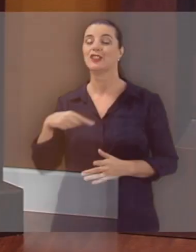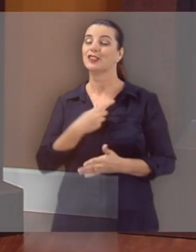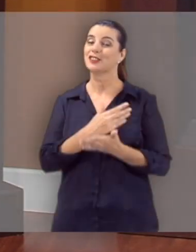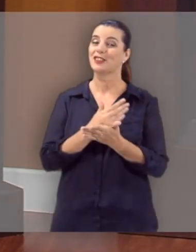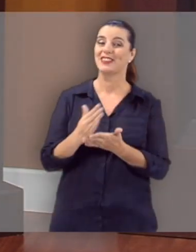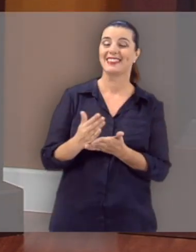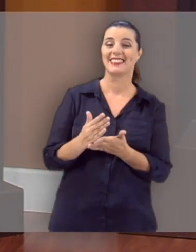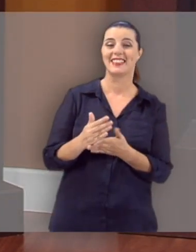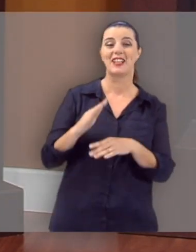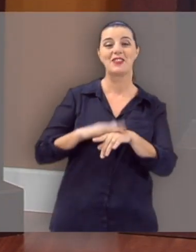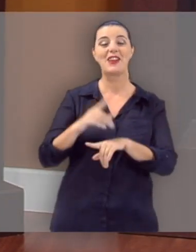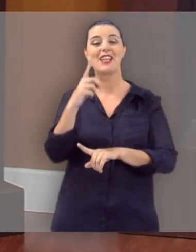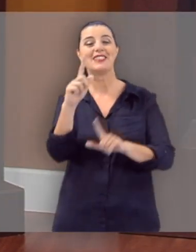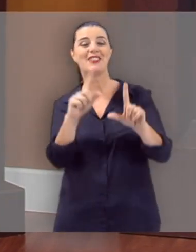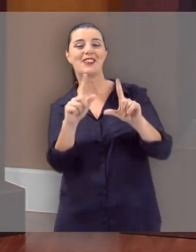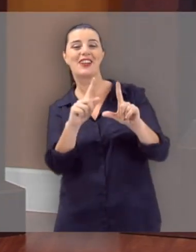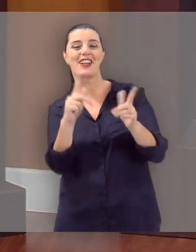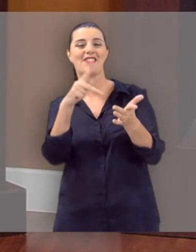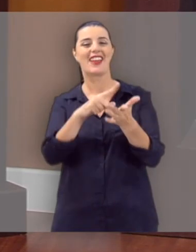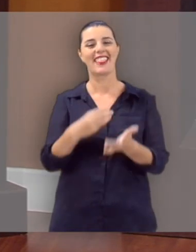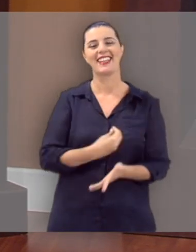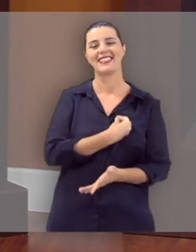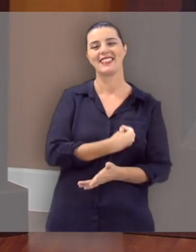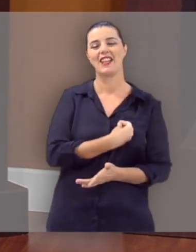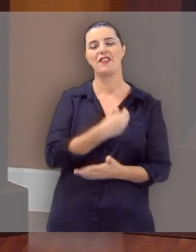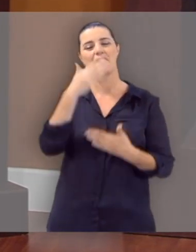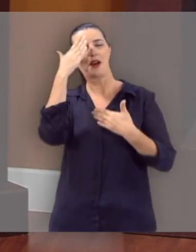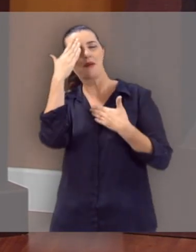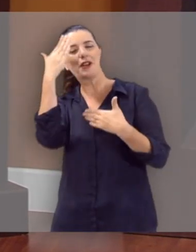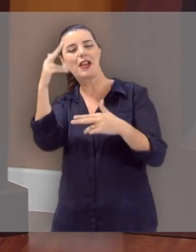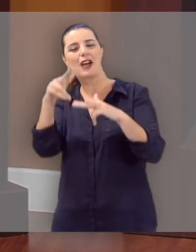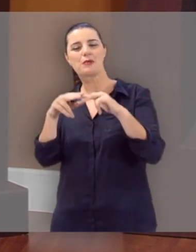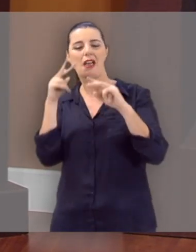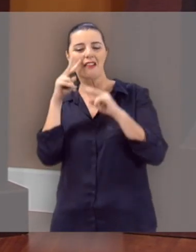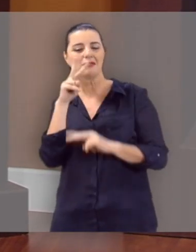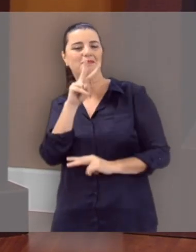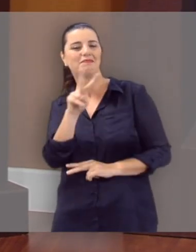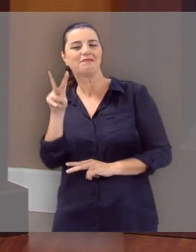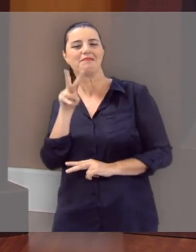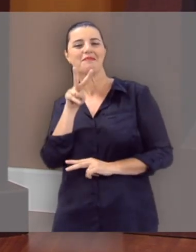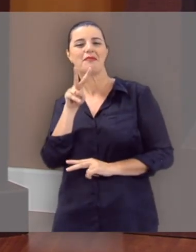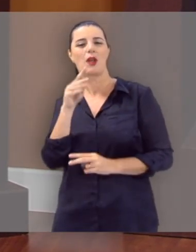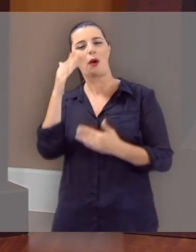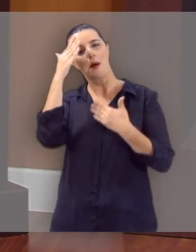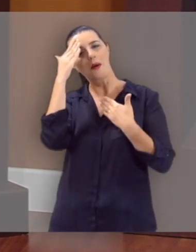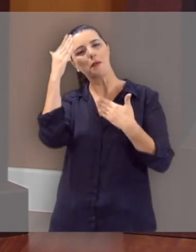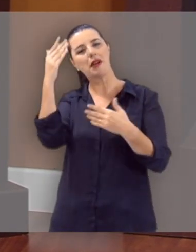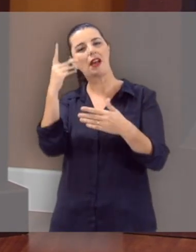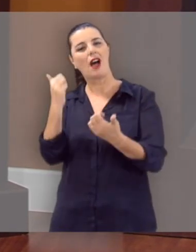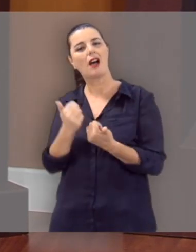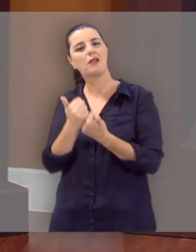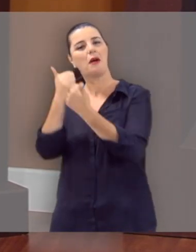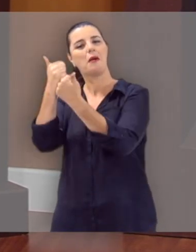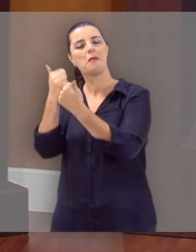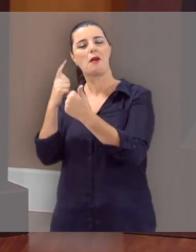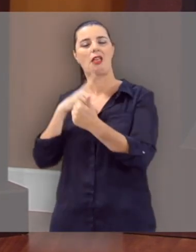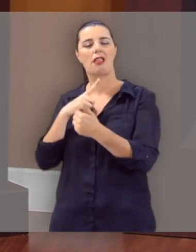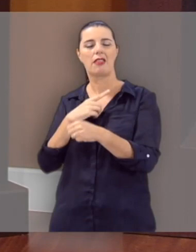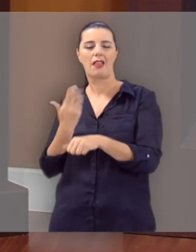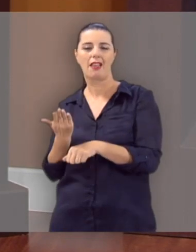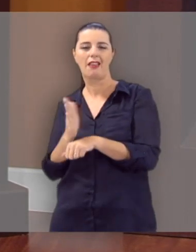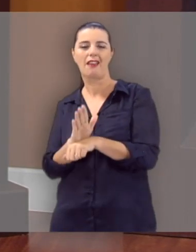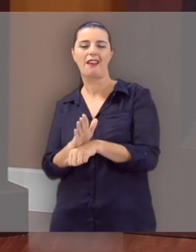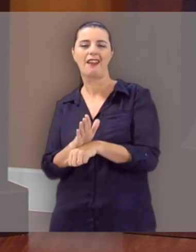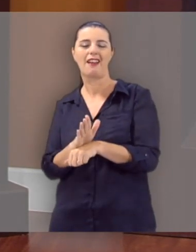Nós estamos começando mais um programa Verdade e Vida e muito obrigado aí pela sua audiência, muito obrigado pelo apoio que você tem